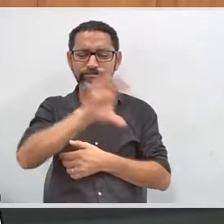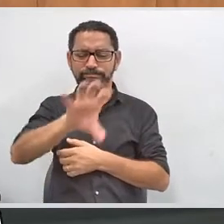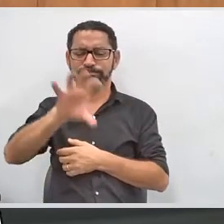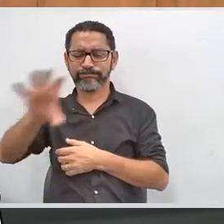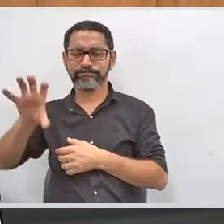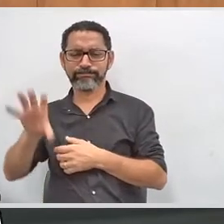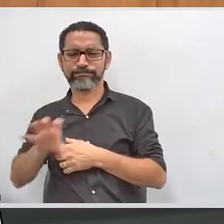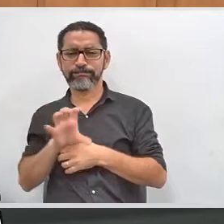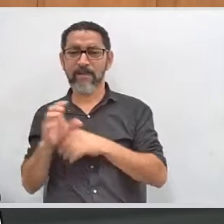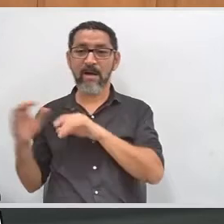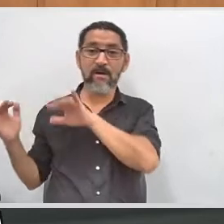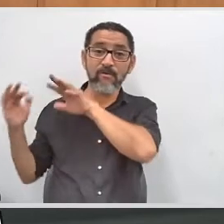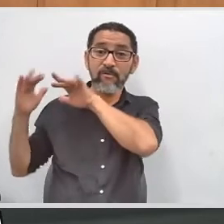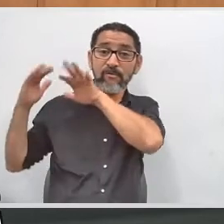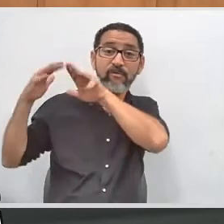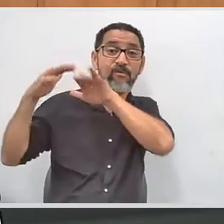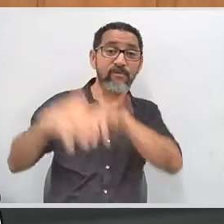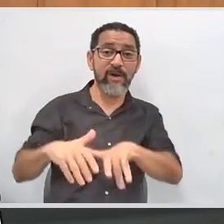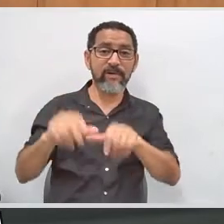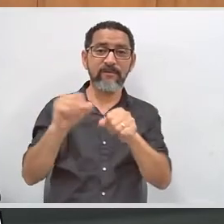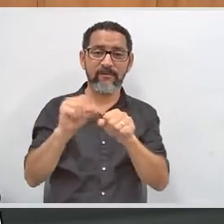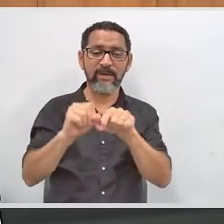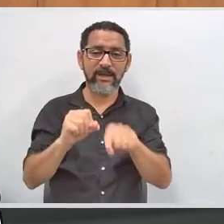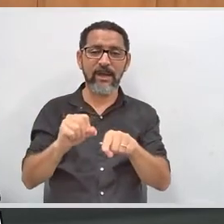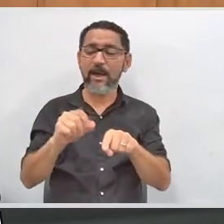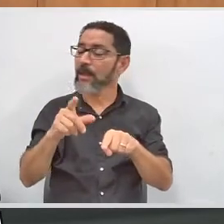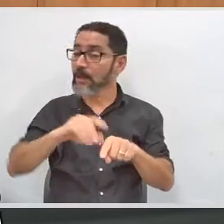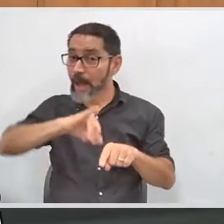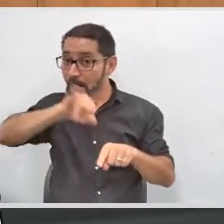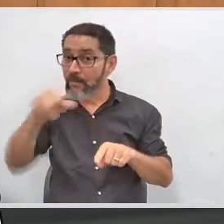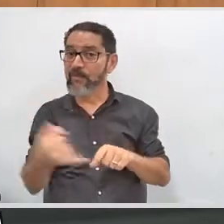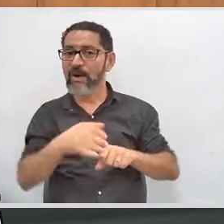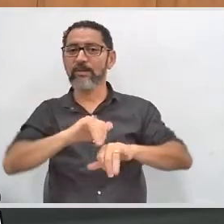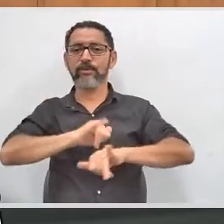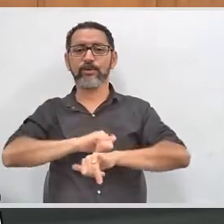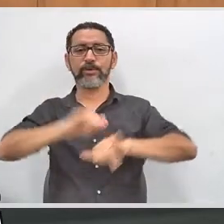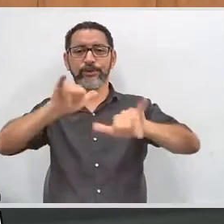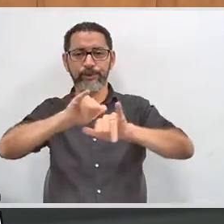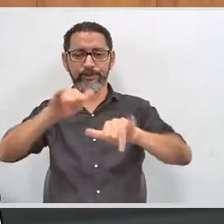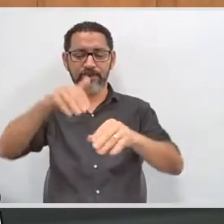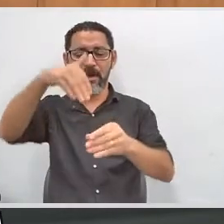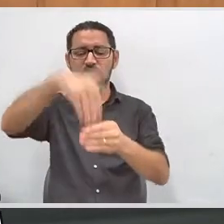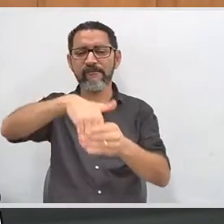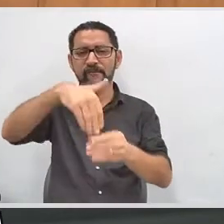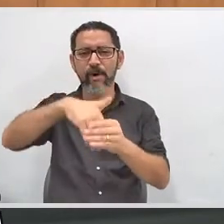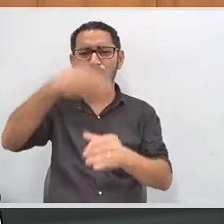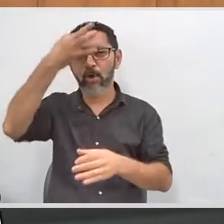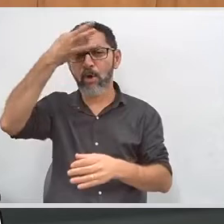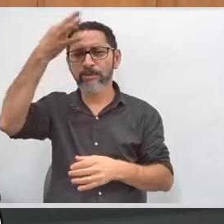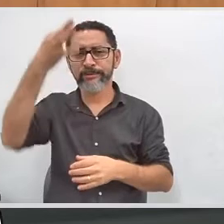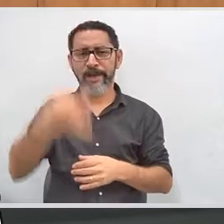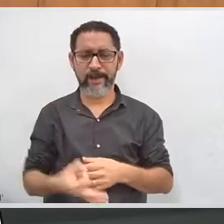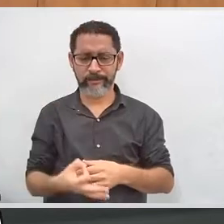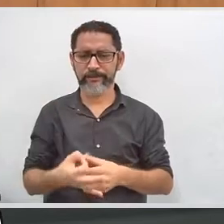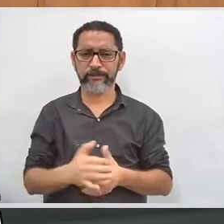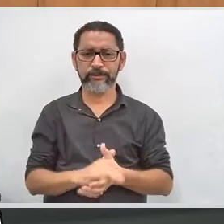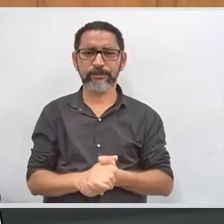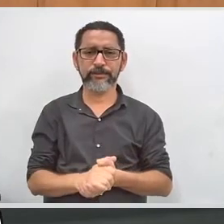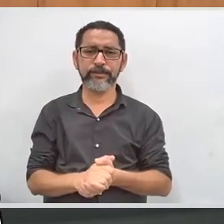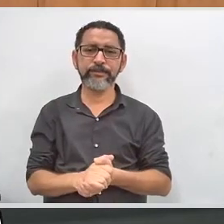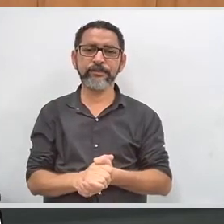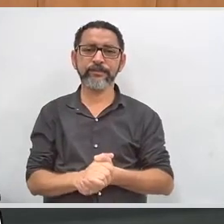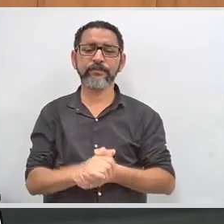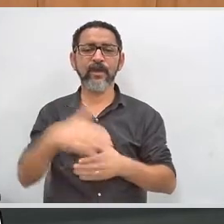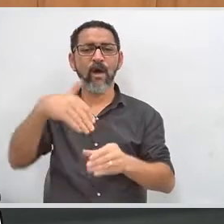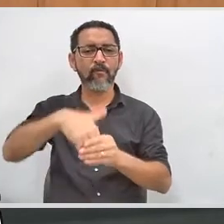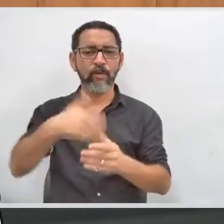sobre a questão da cidadania e, nem da cidadania, acessibilidade ao voto. Sabe, esse voto consciente, honesto, para nós é muito